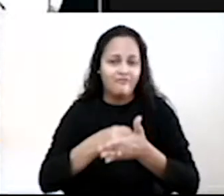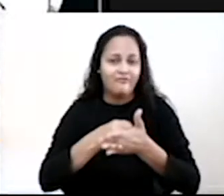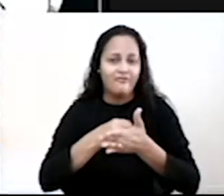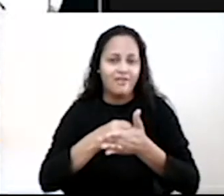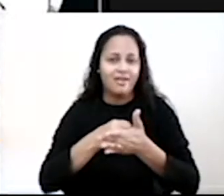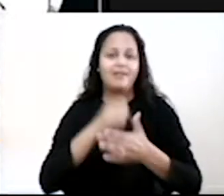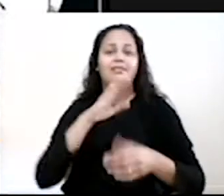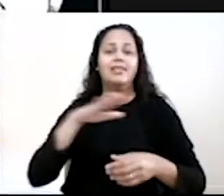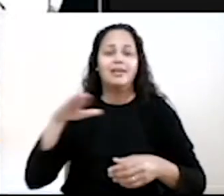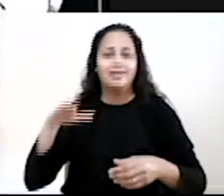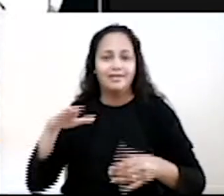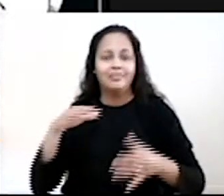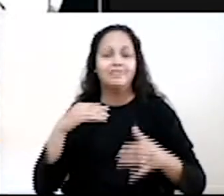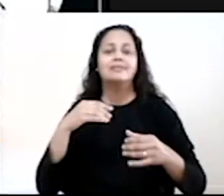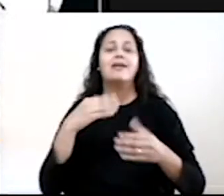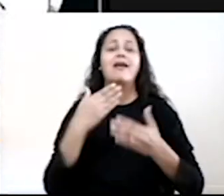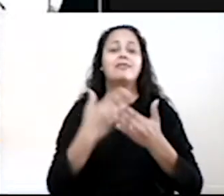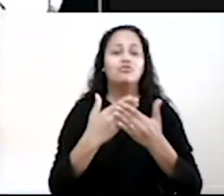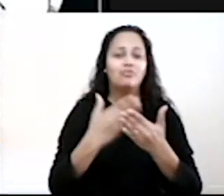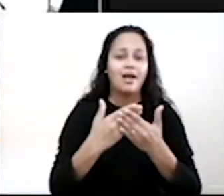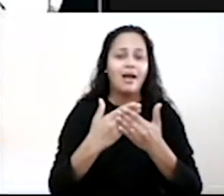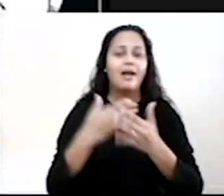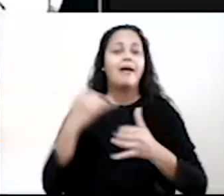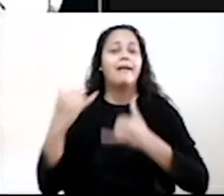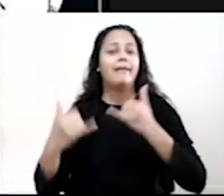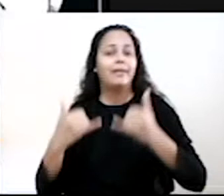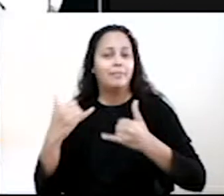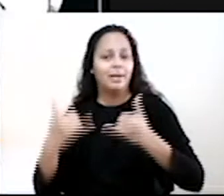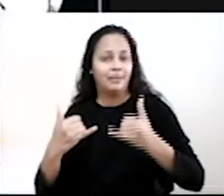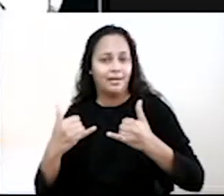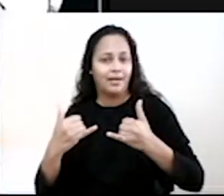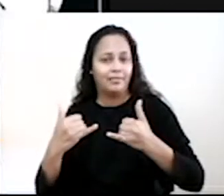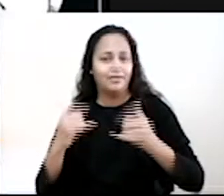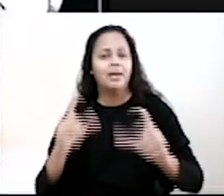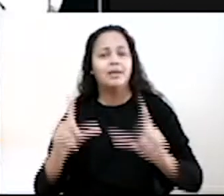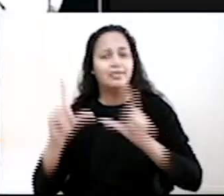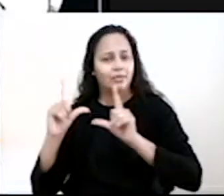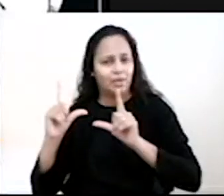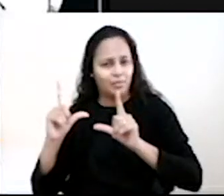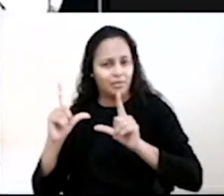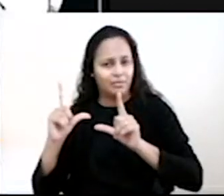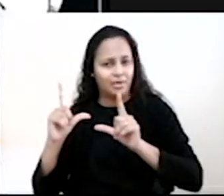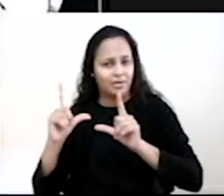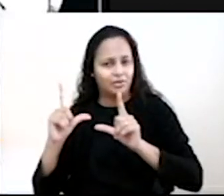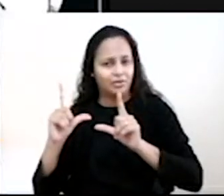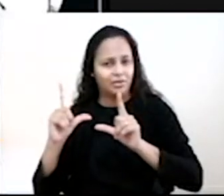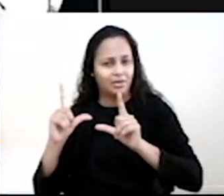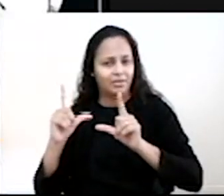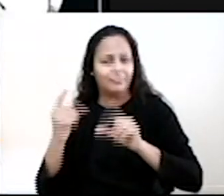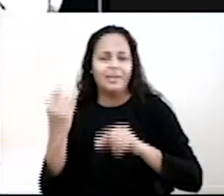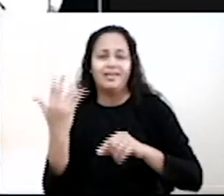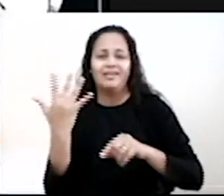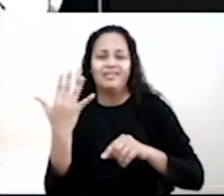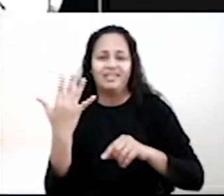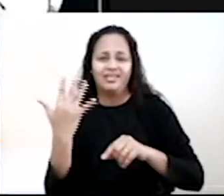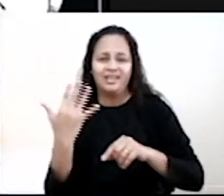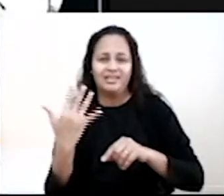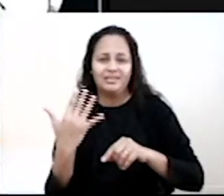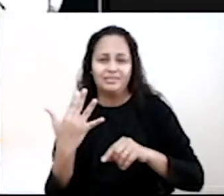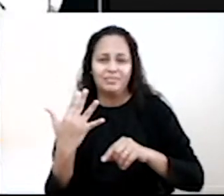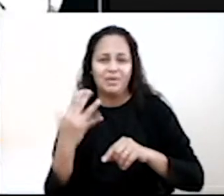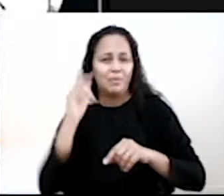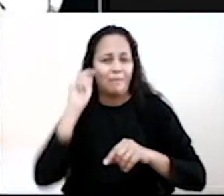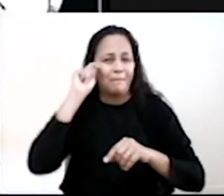é estudar e brincar. E aí para chamarmos a atenção, temos uma criança que a imagem está desfocada e as mãos, olha, todas